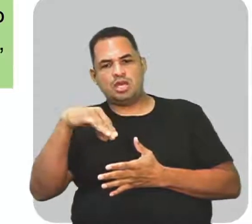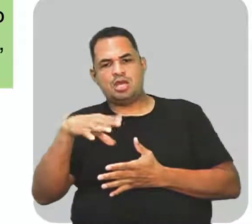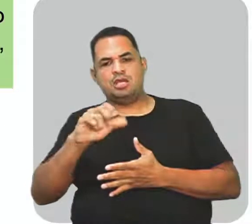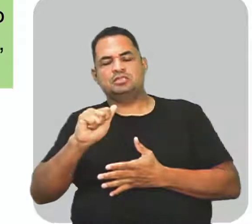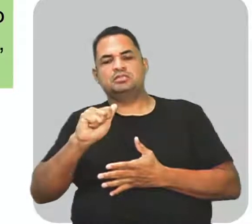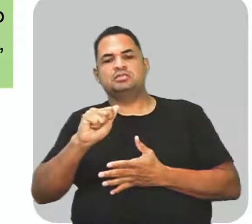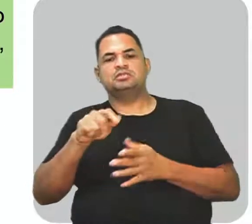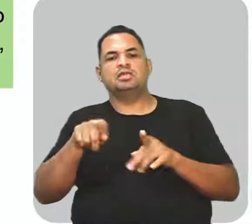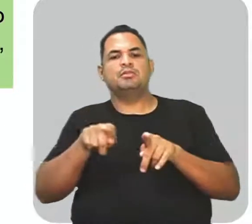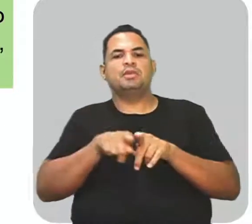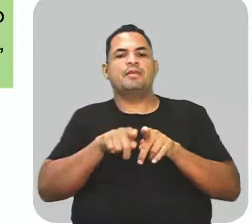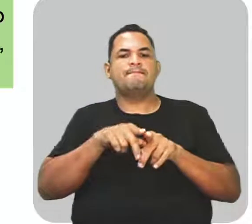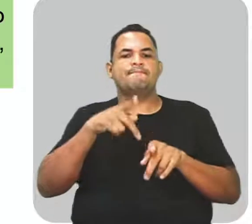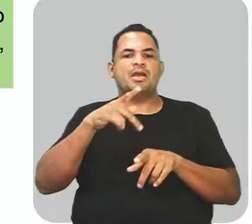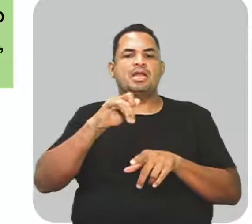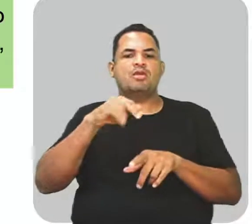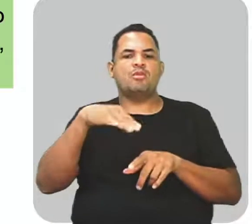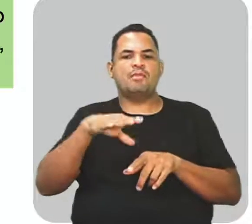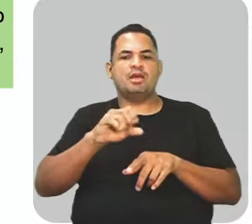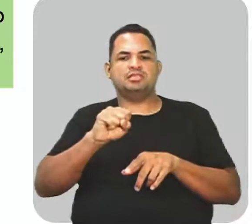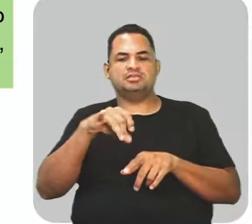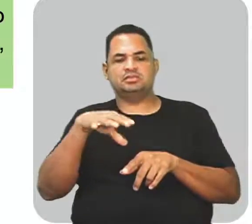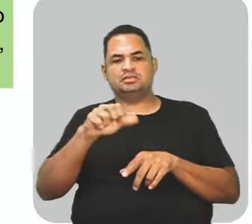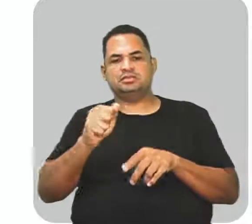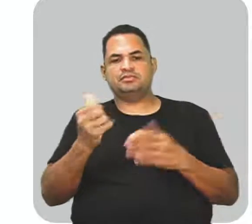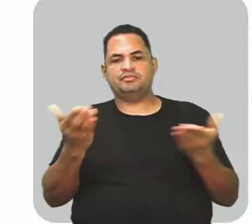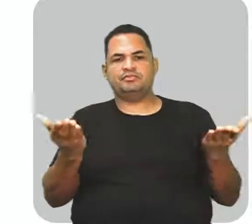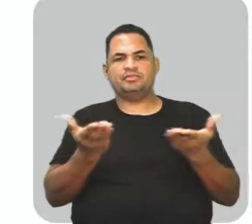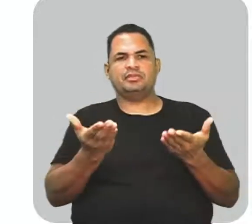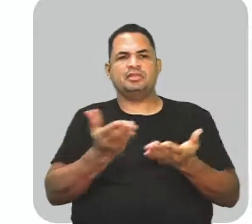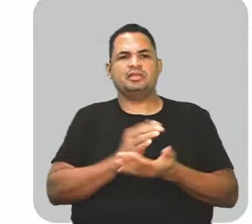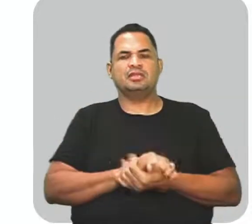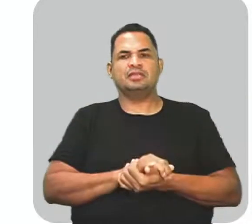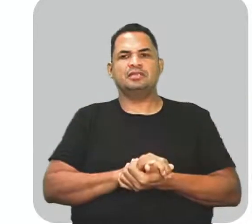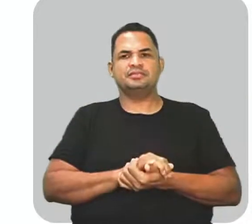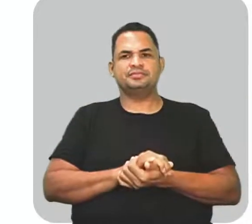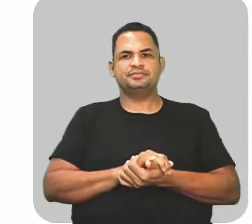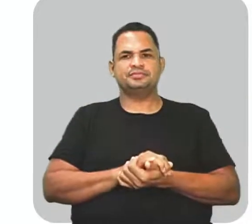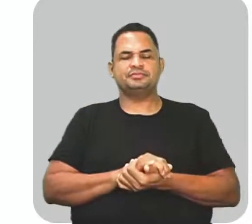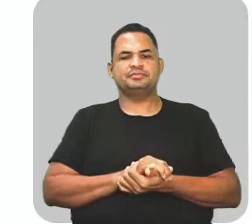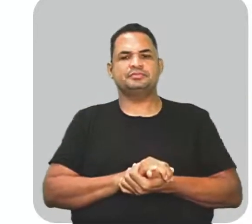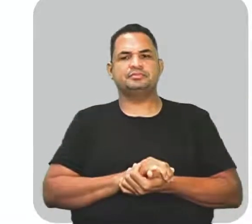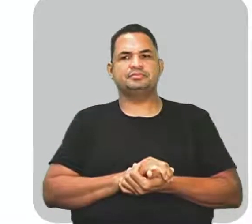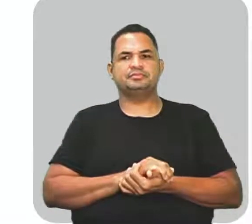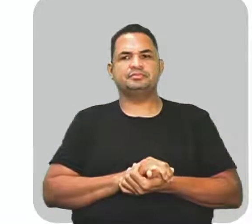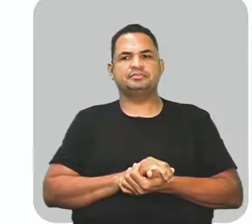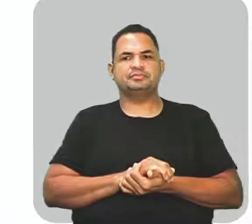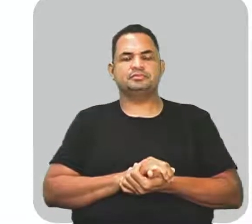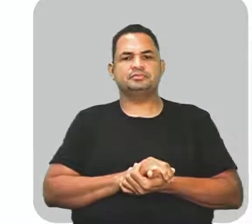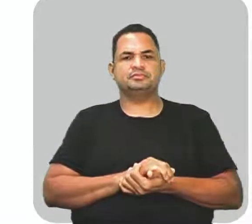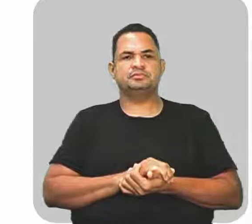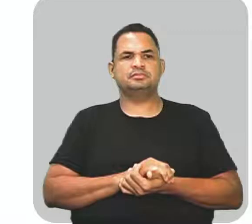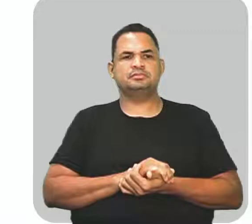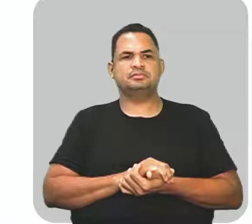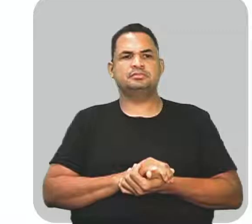paranomásia. Ok? Vamos lá, vamos ver então essas figuras de som. Veja a seguir alguns